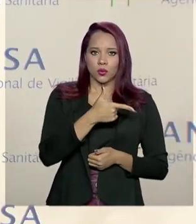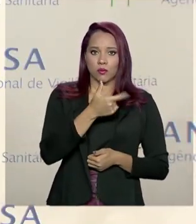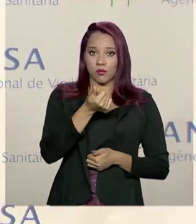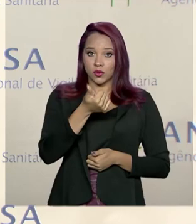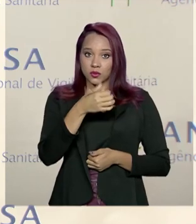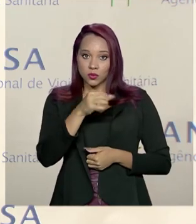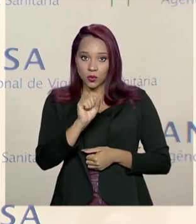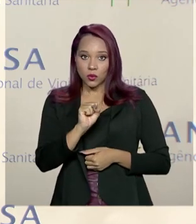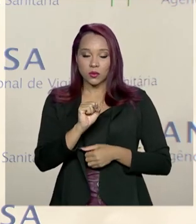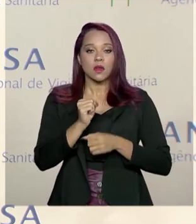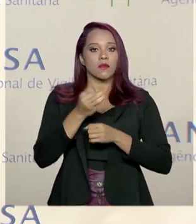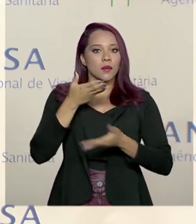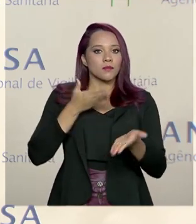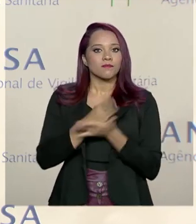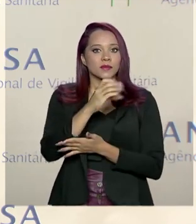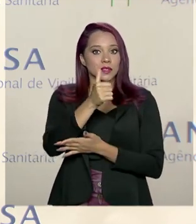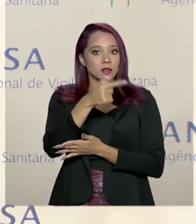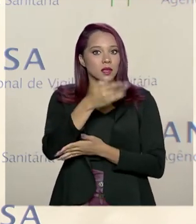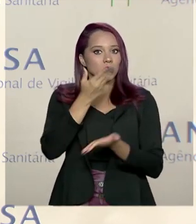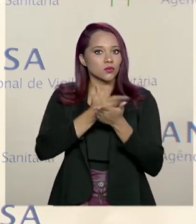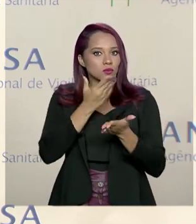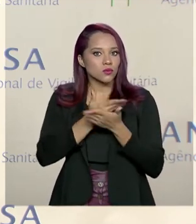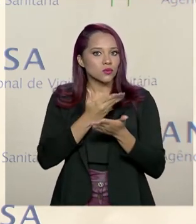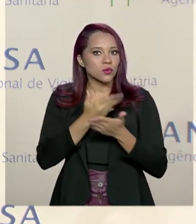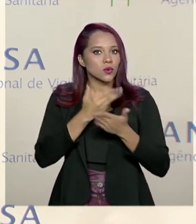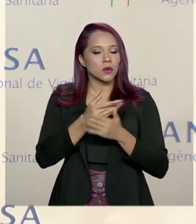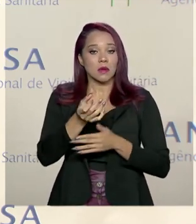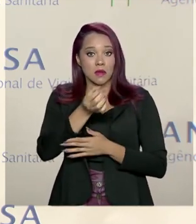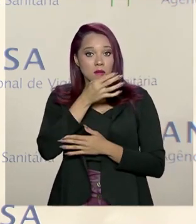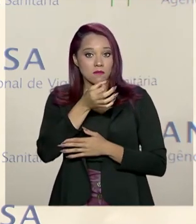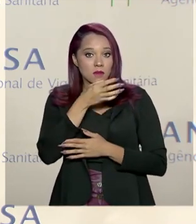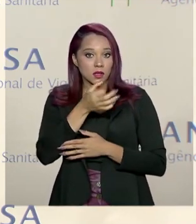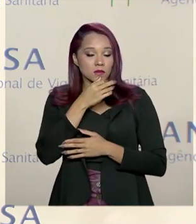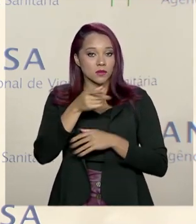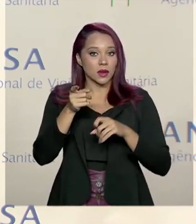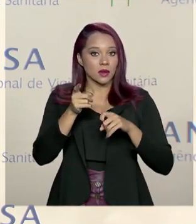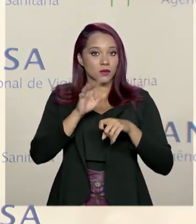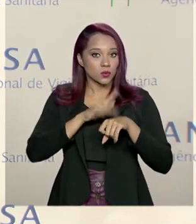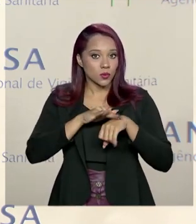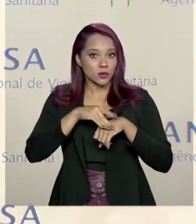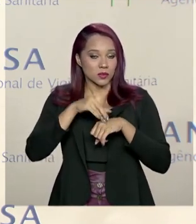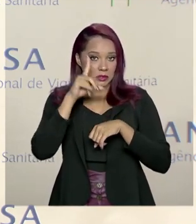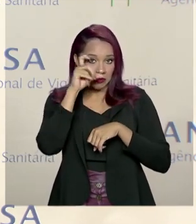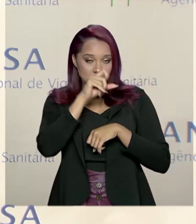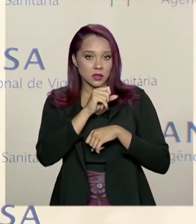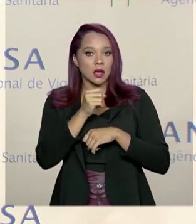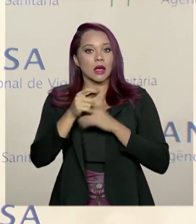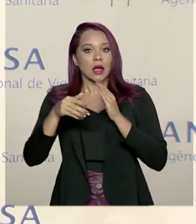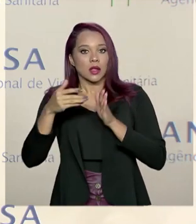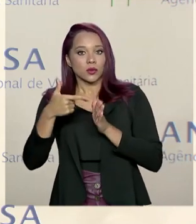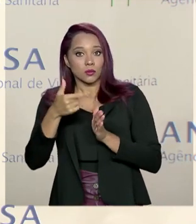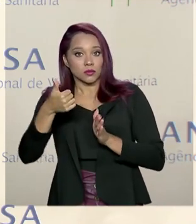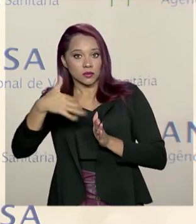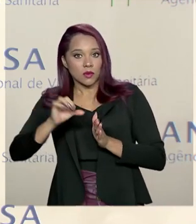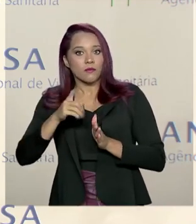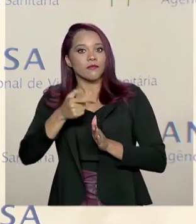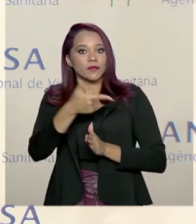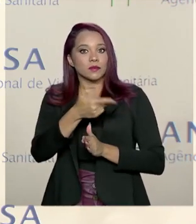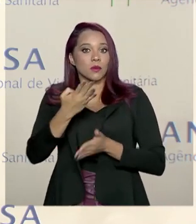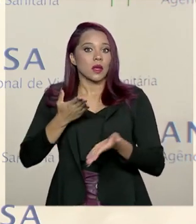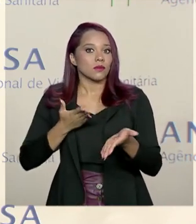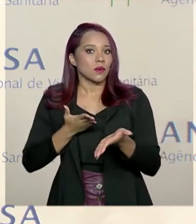aprovados 17 estudos clínicos de medicamentos para doenças raras. Em 2019, foram 24 aprovações, o que